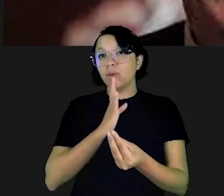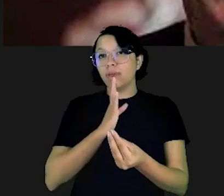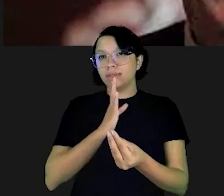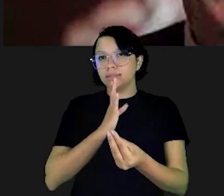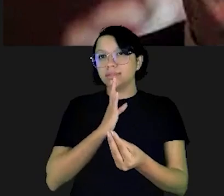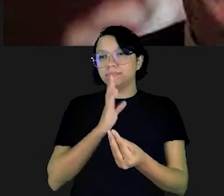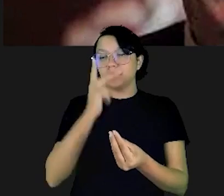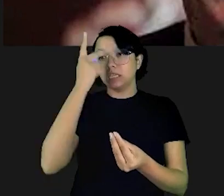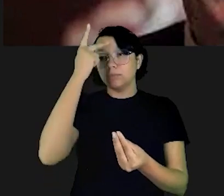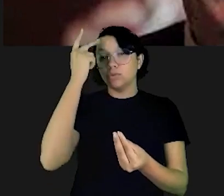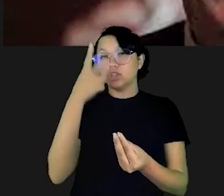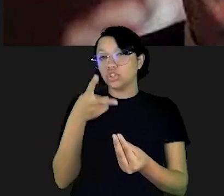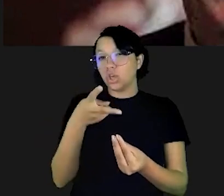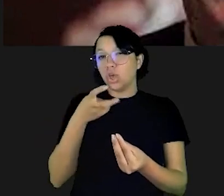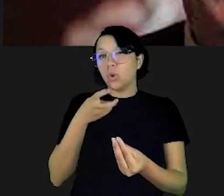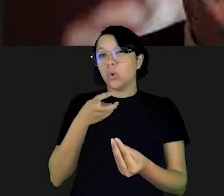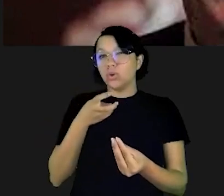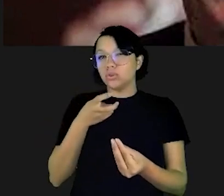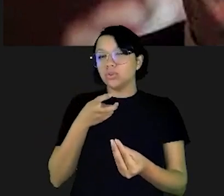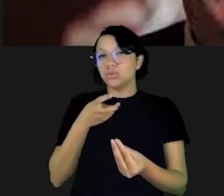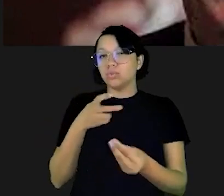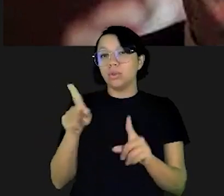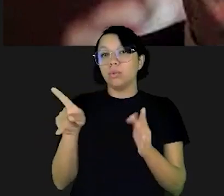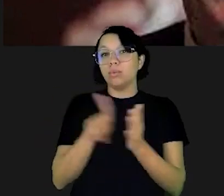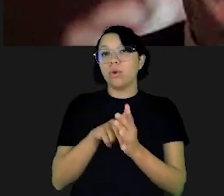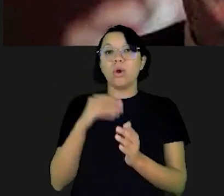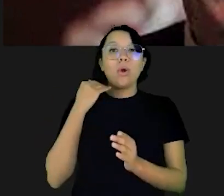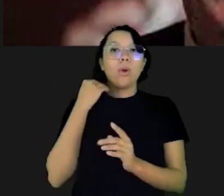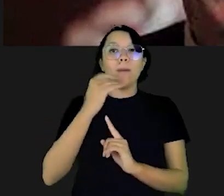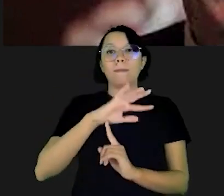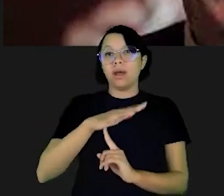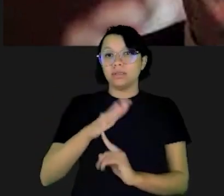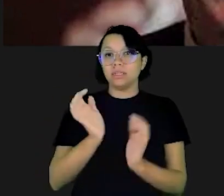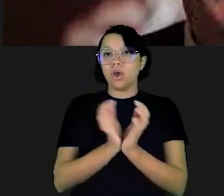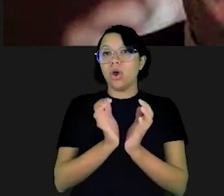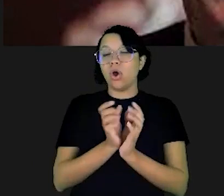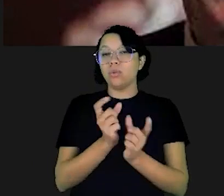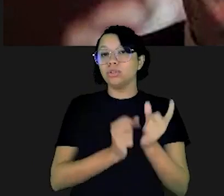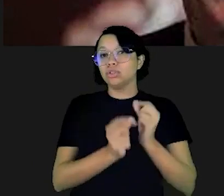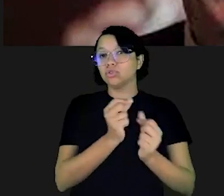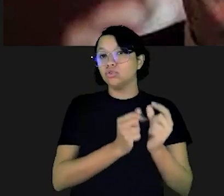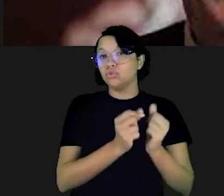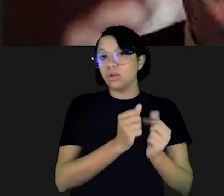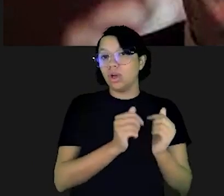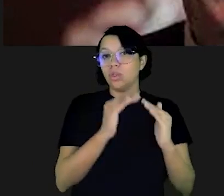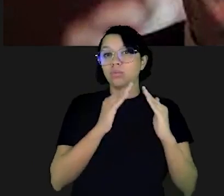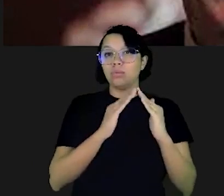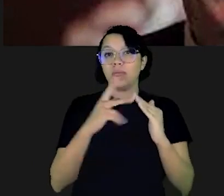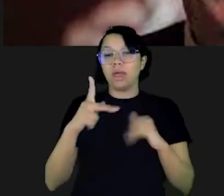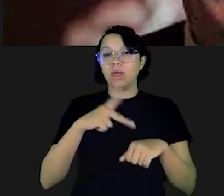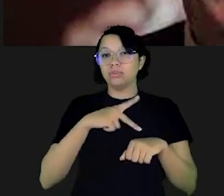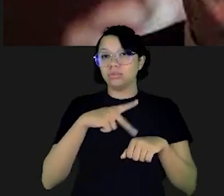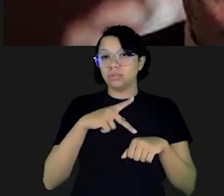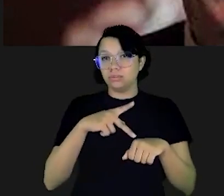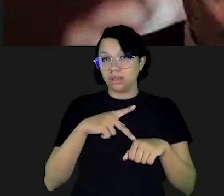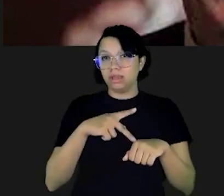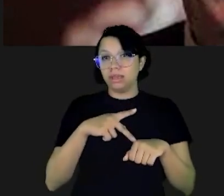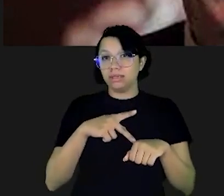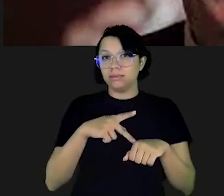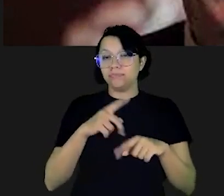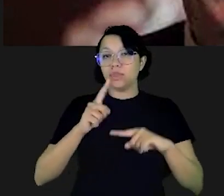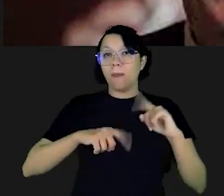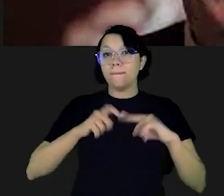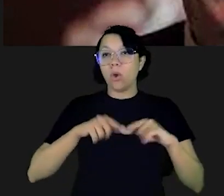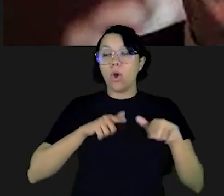para quem você conheça, para aquele que esteja reconhecido pelo Banco Central, pela Comissão de Valores